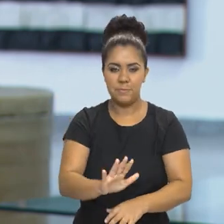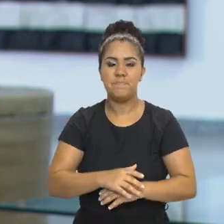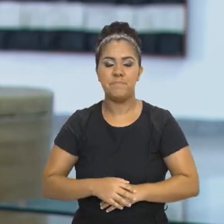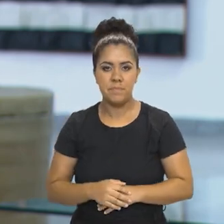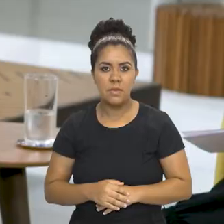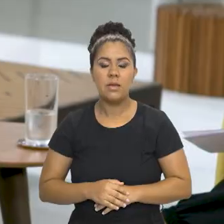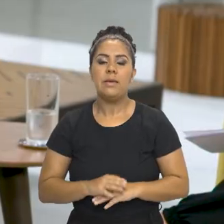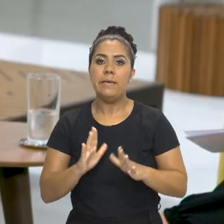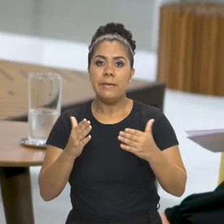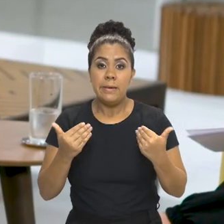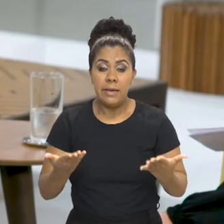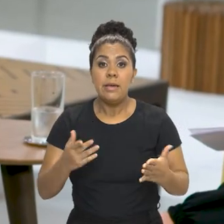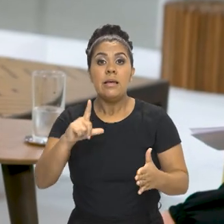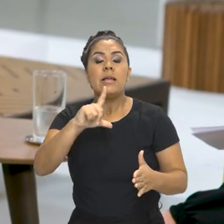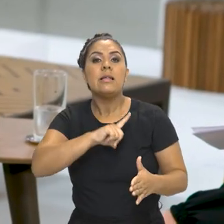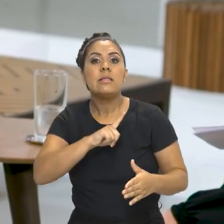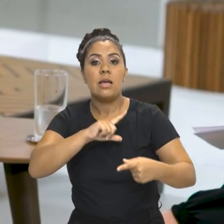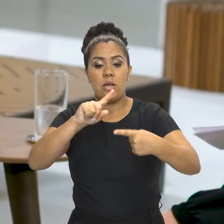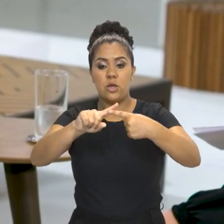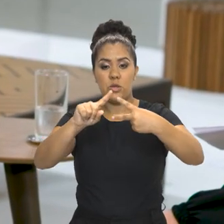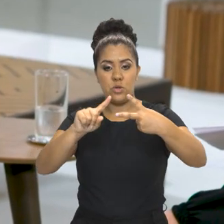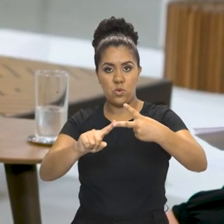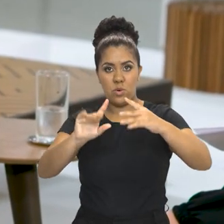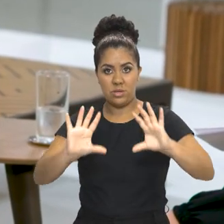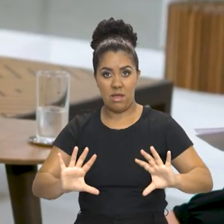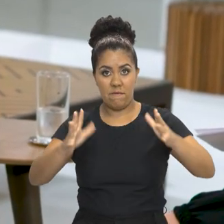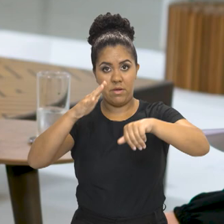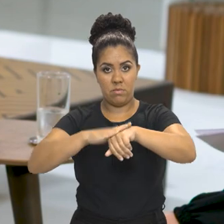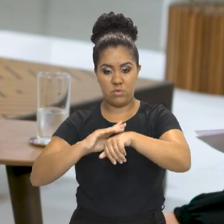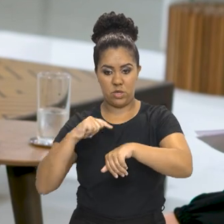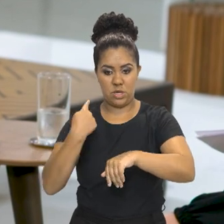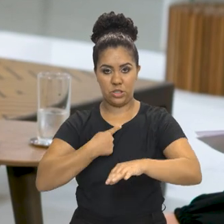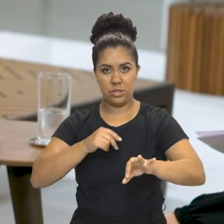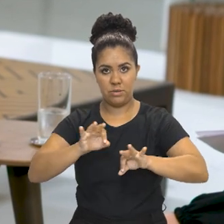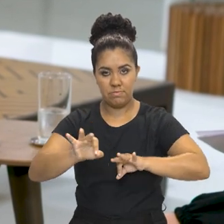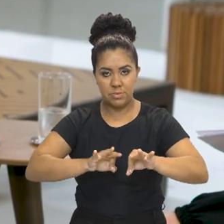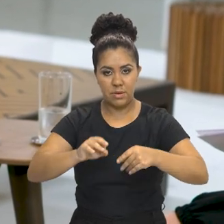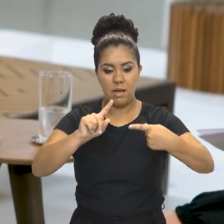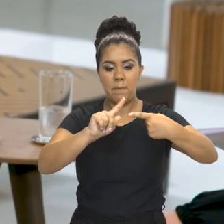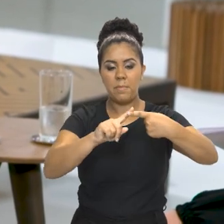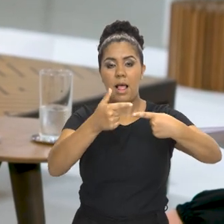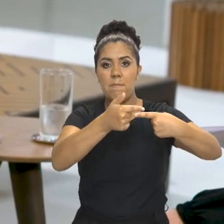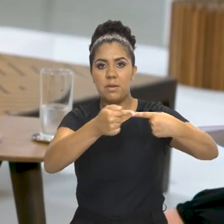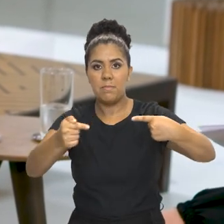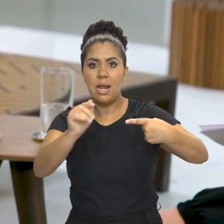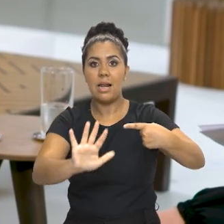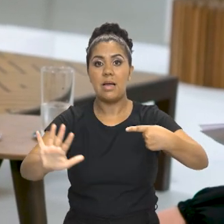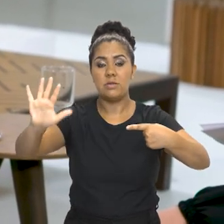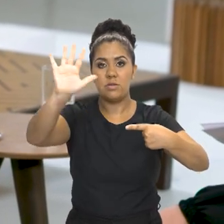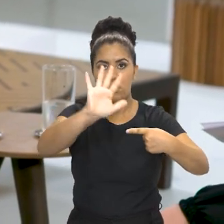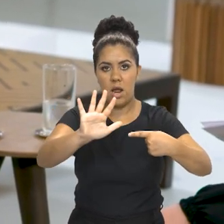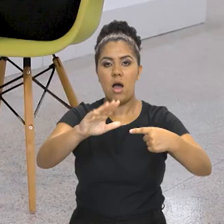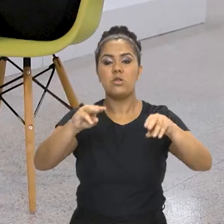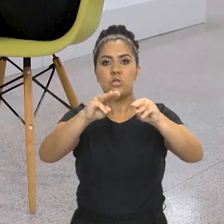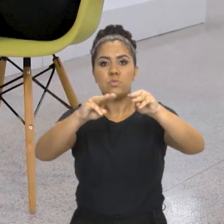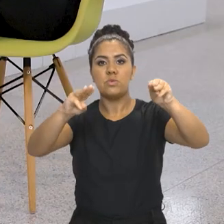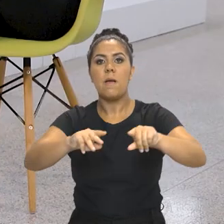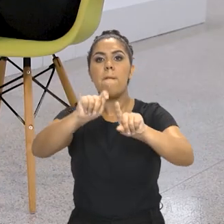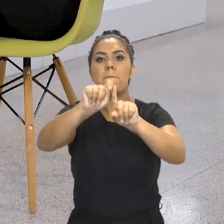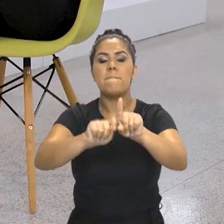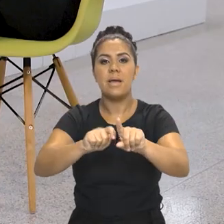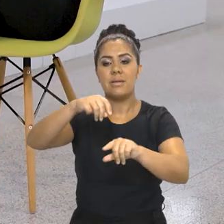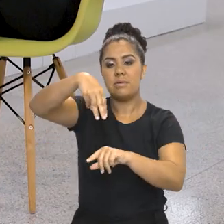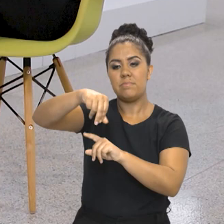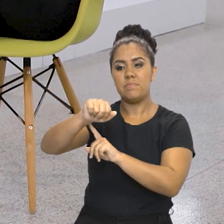de memória. E existem dois eventos que a gente realiza anualmente. É a Semana Nacional de Museus, que acontece em maio,